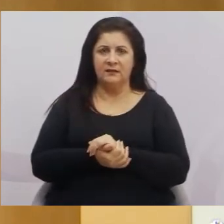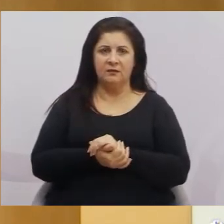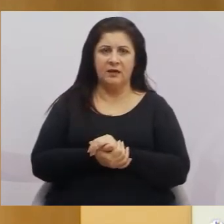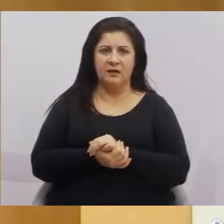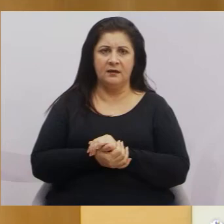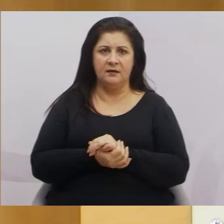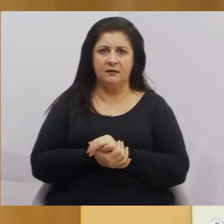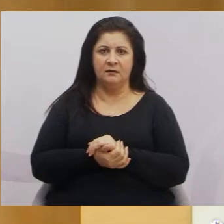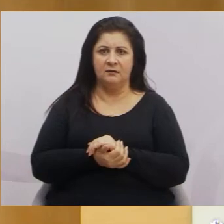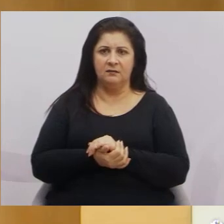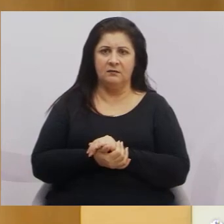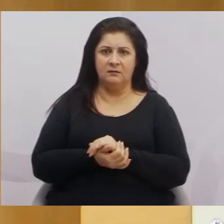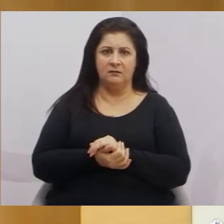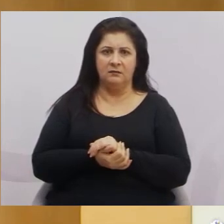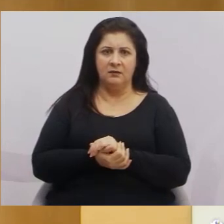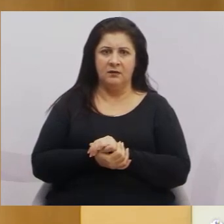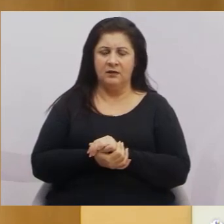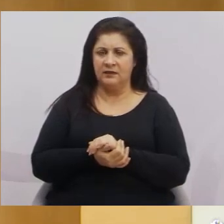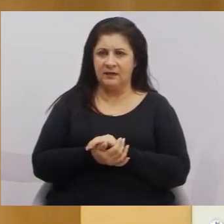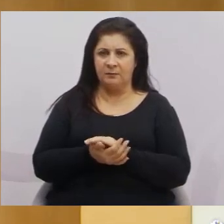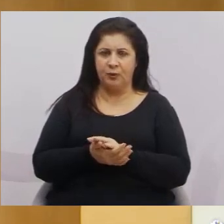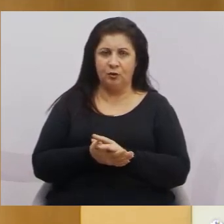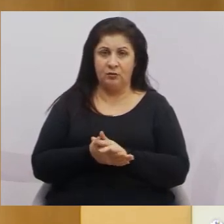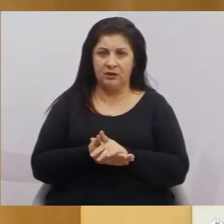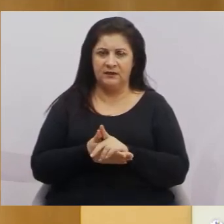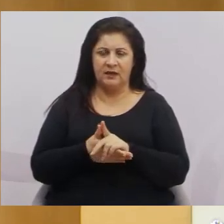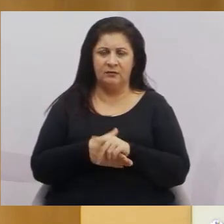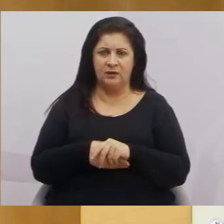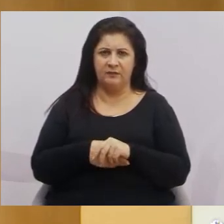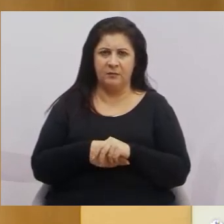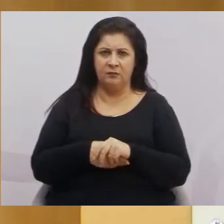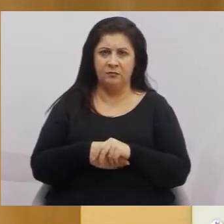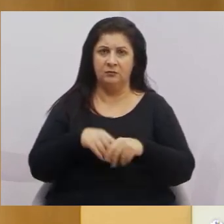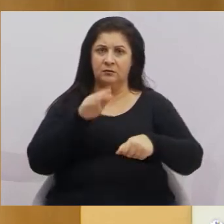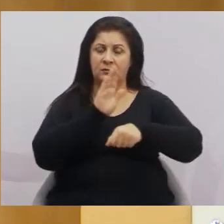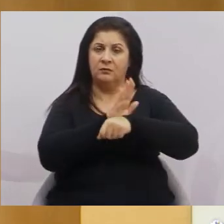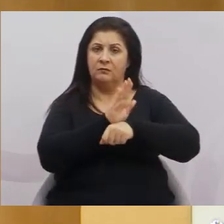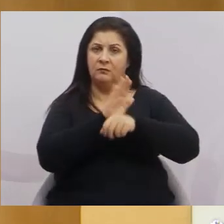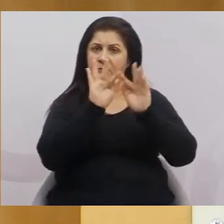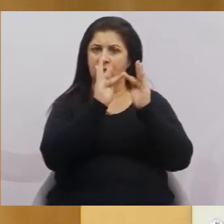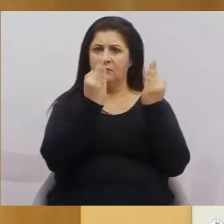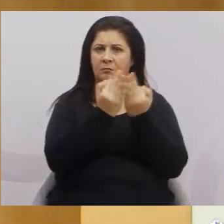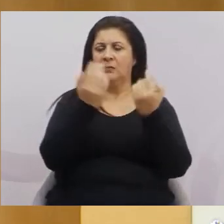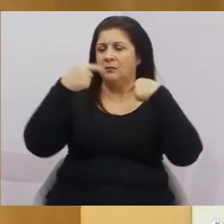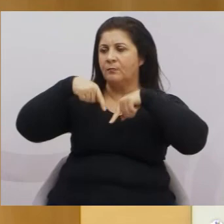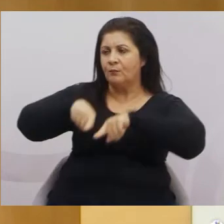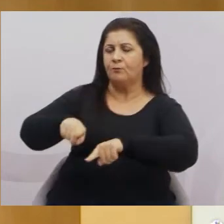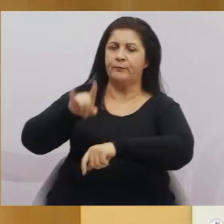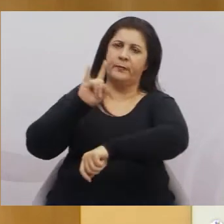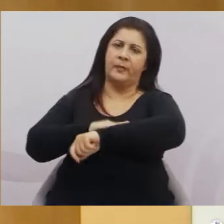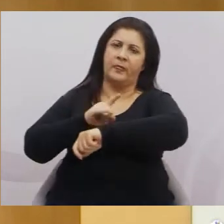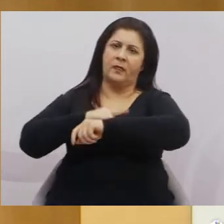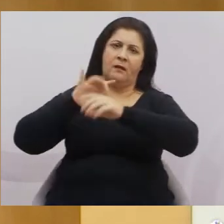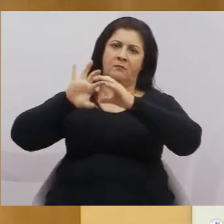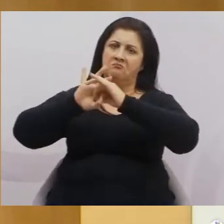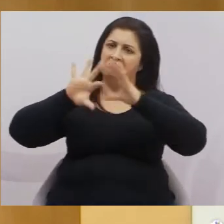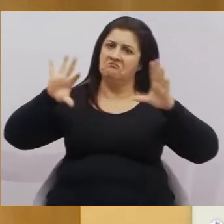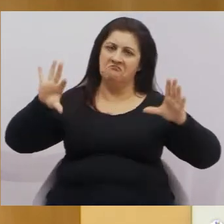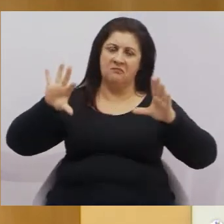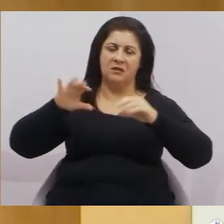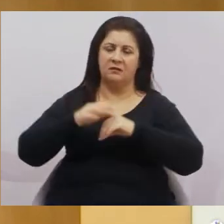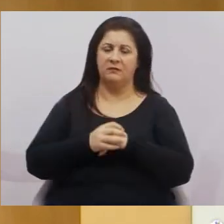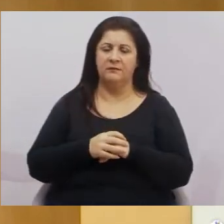defendo a família, sou a favor da família, sou contrário ao banheiro unissex e sou a favor